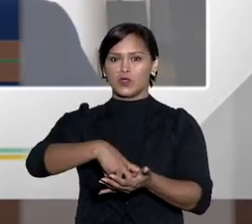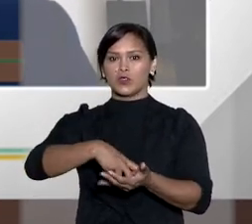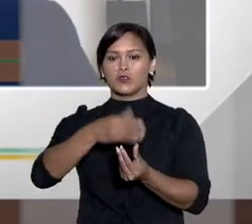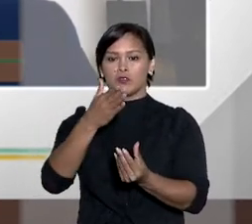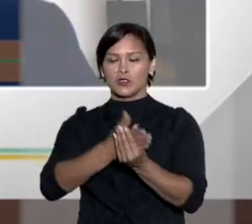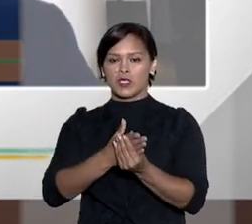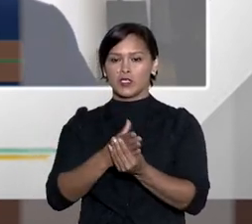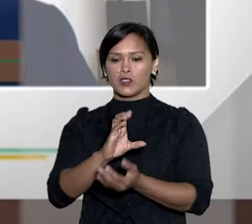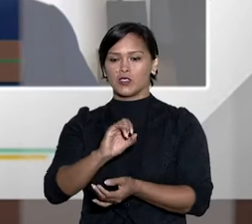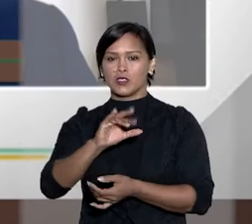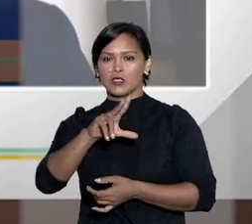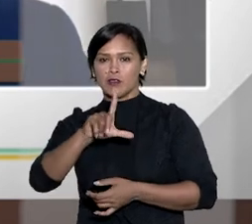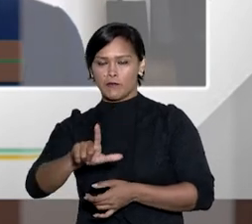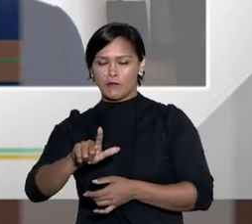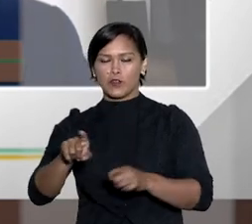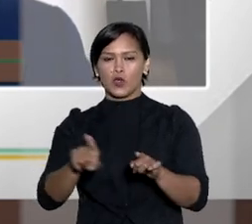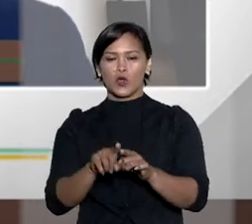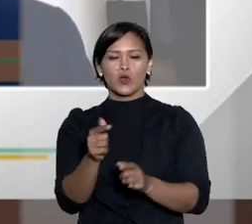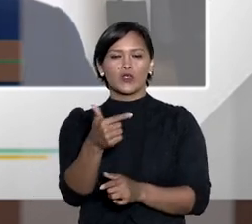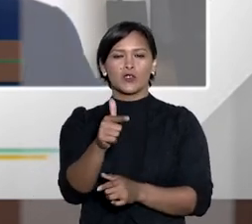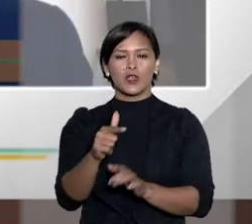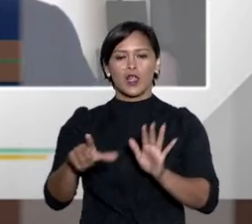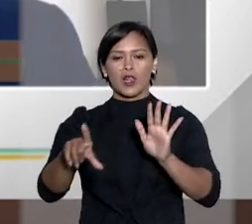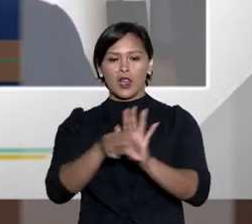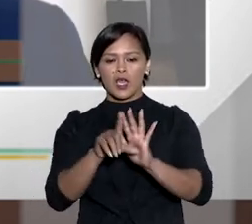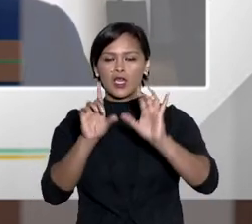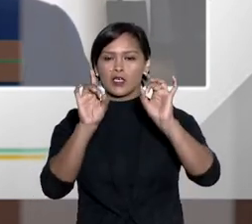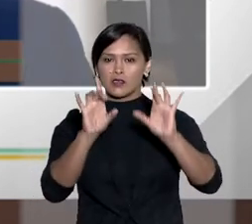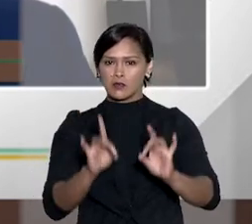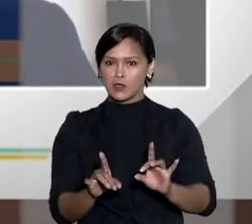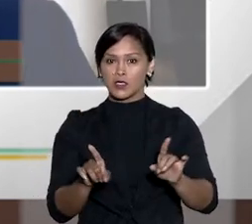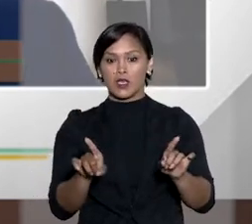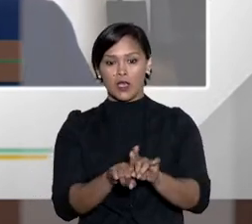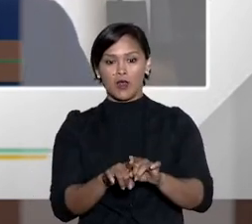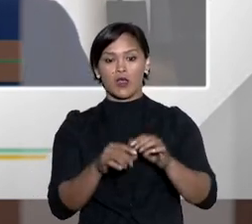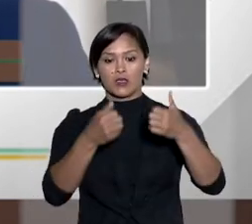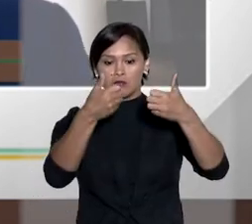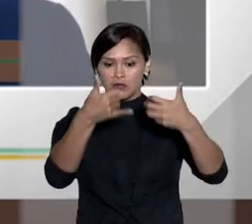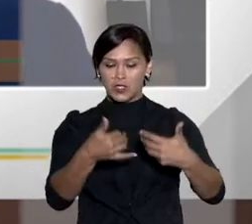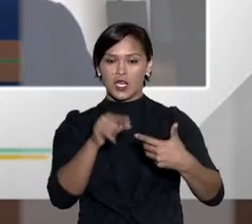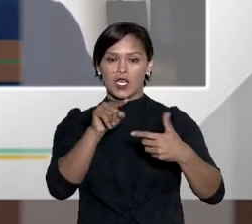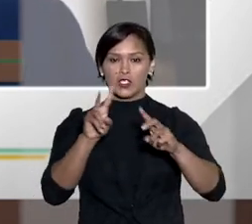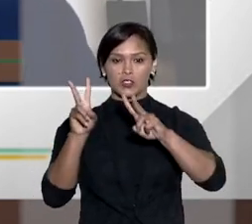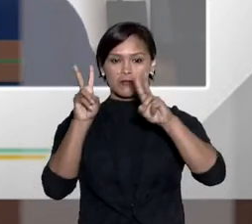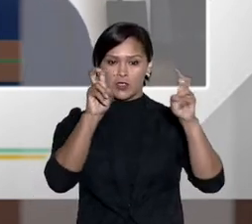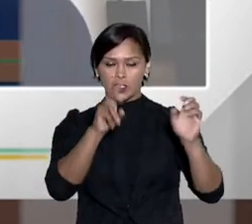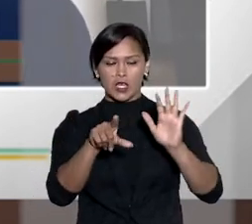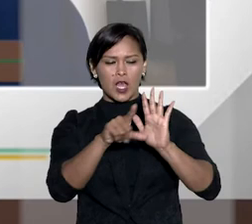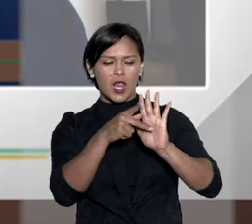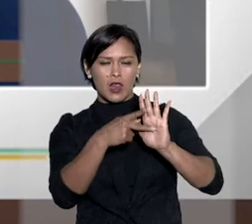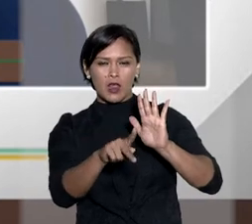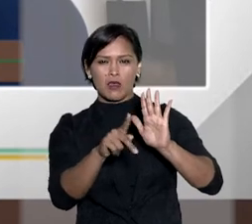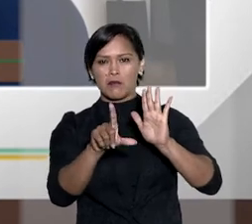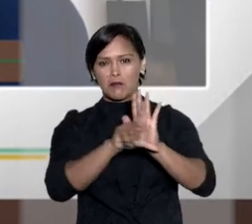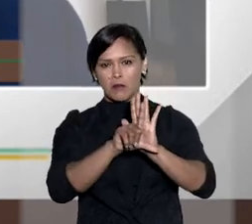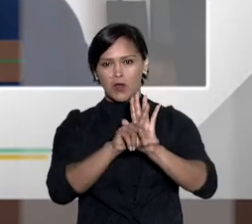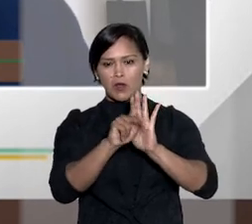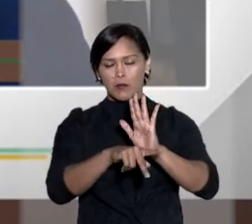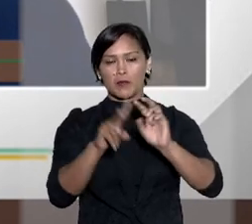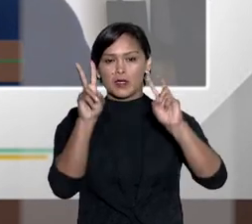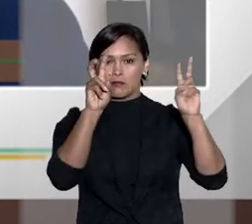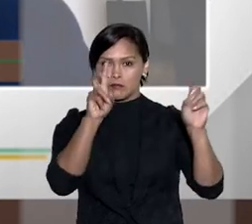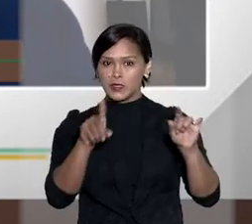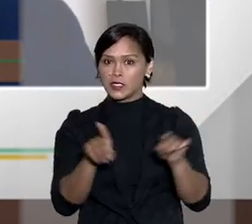não houver lei especial, que trate desse assunto, lei específica, melhor dizendo, então ainda tem o artigo